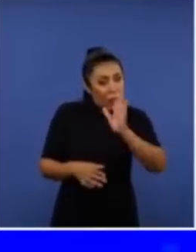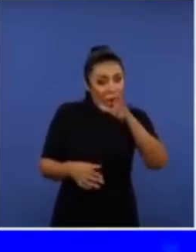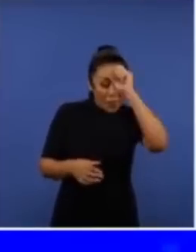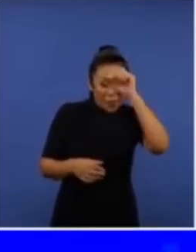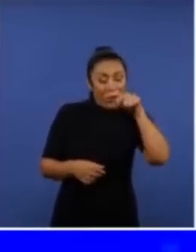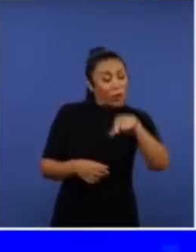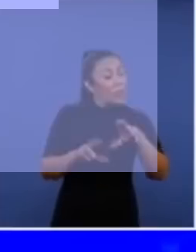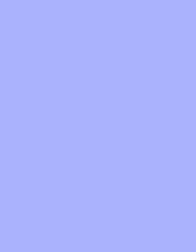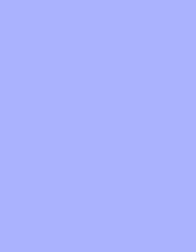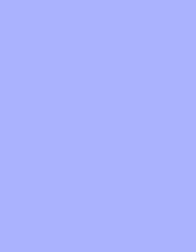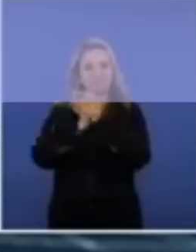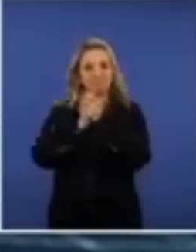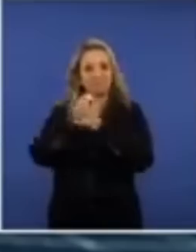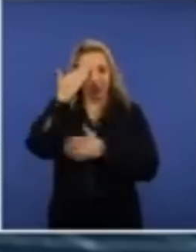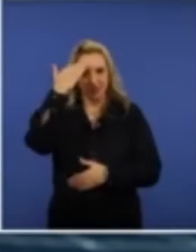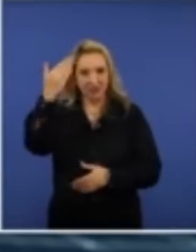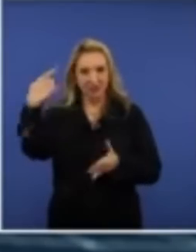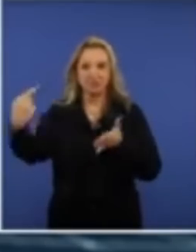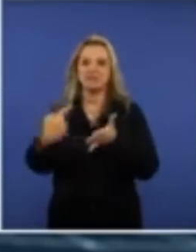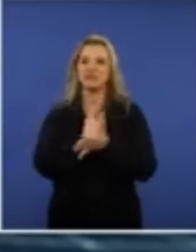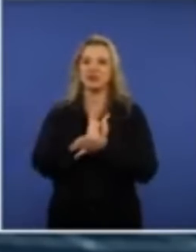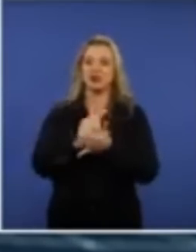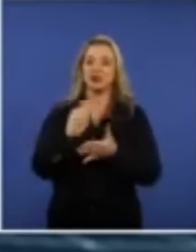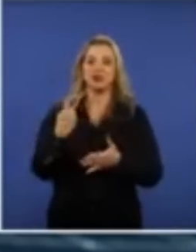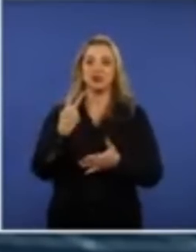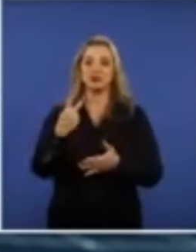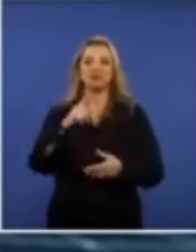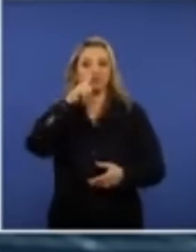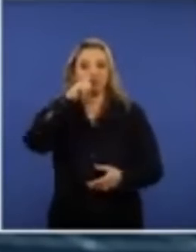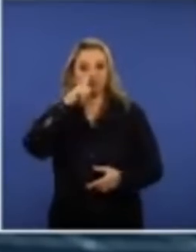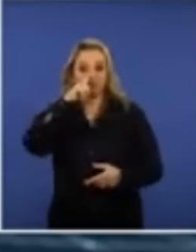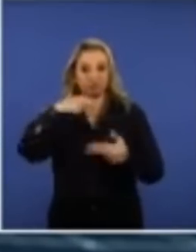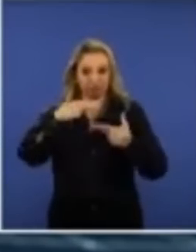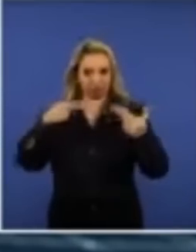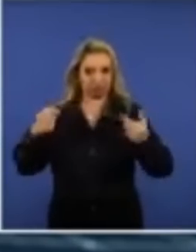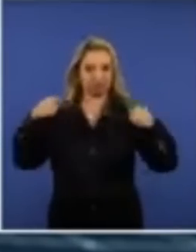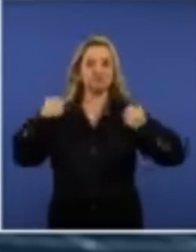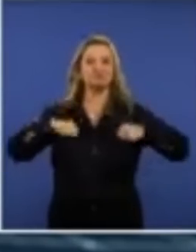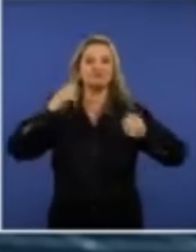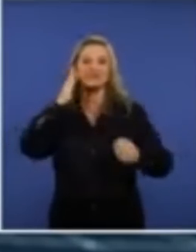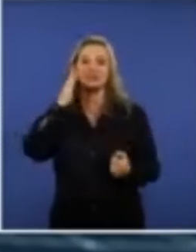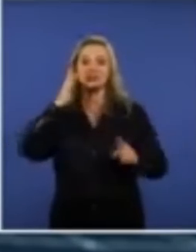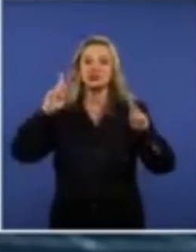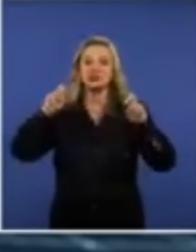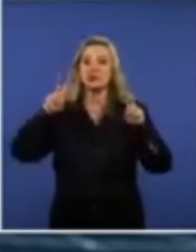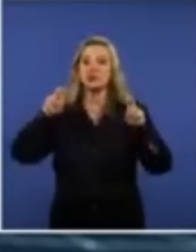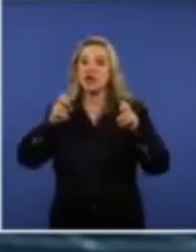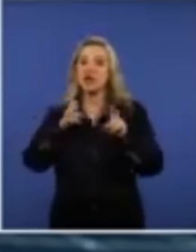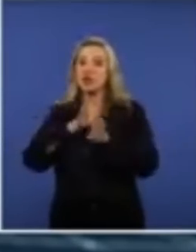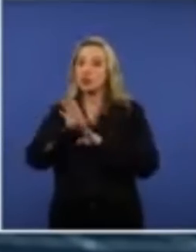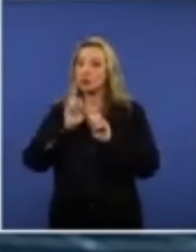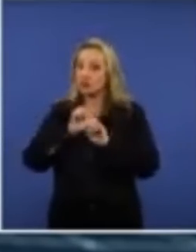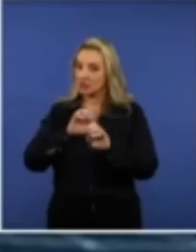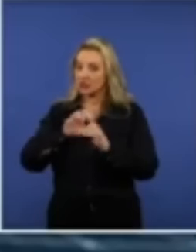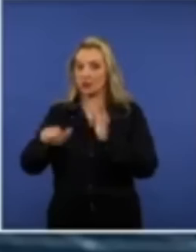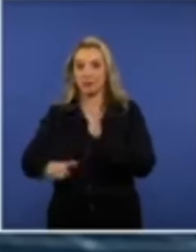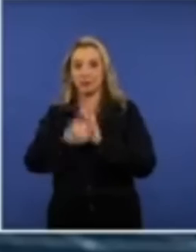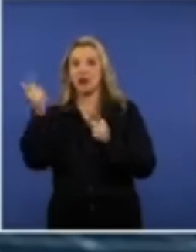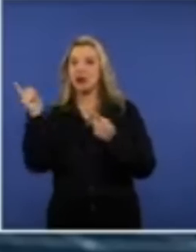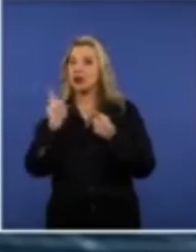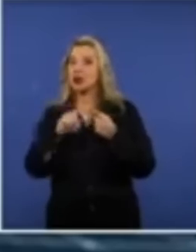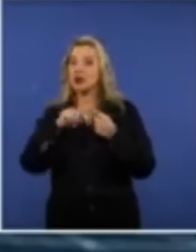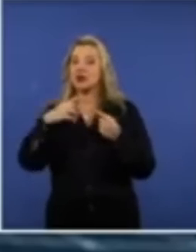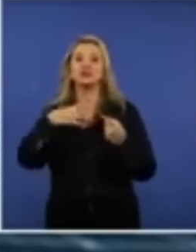aprende nada nunca. São duas graves questões que nós precisamos considerar em relação à educação. A primeira é que